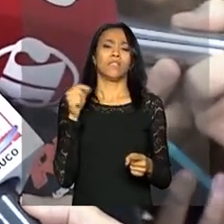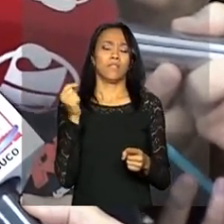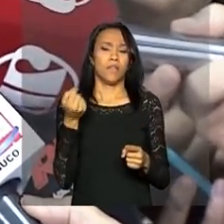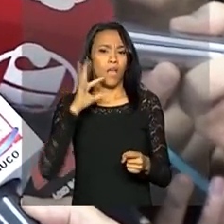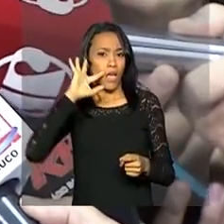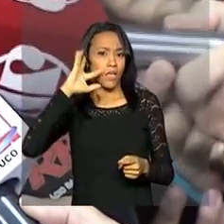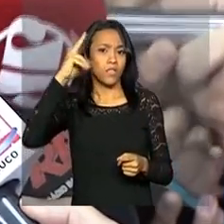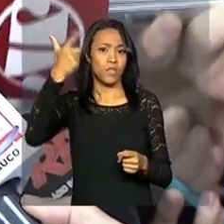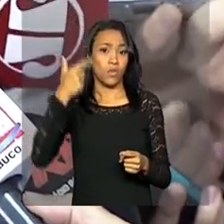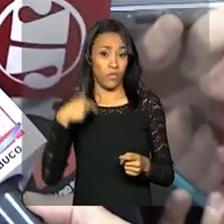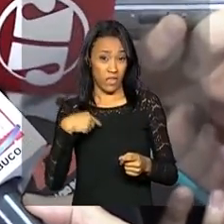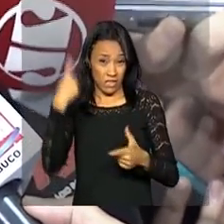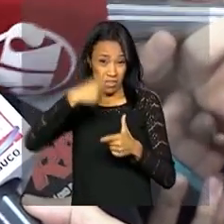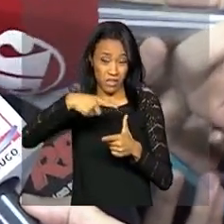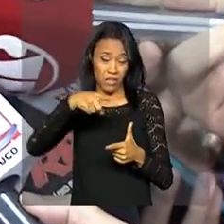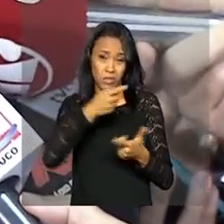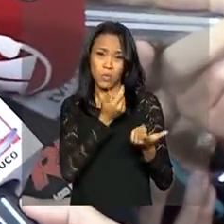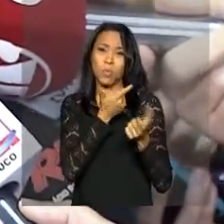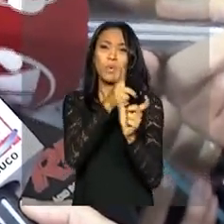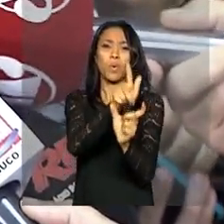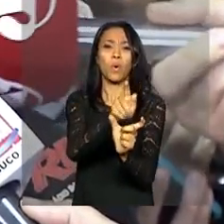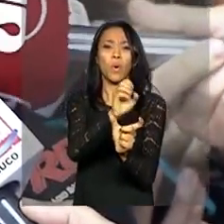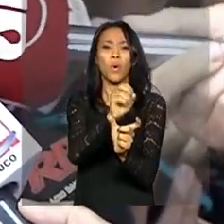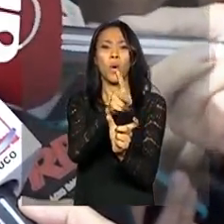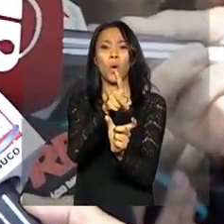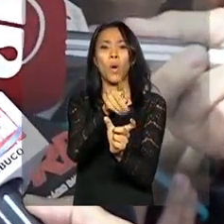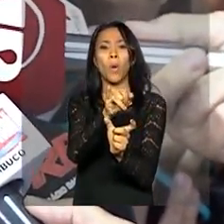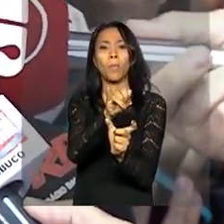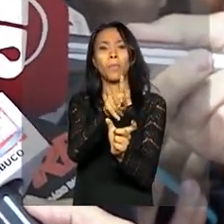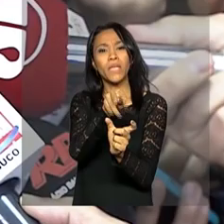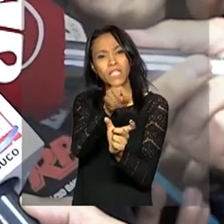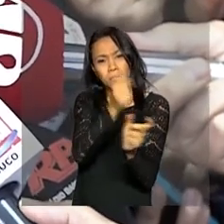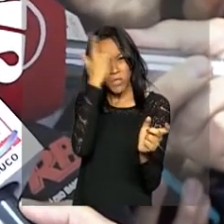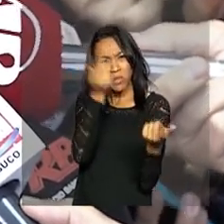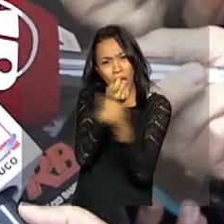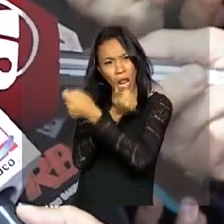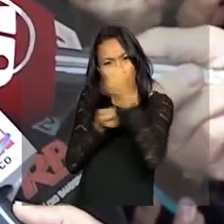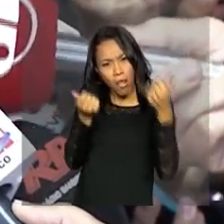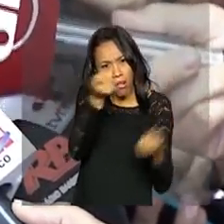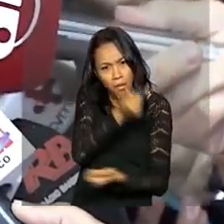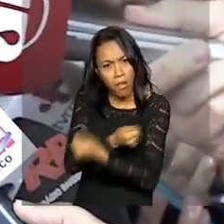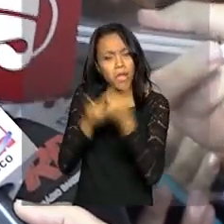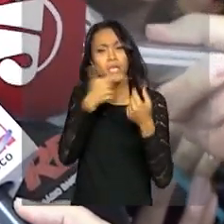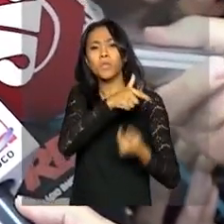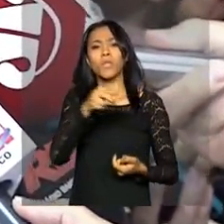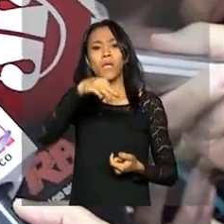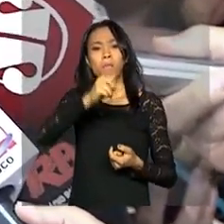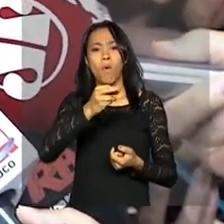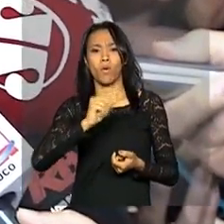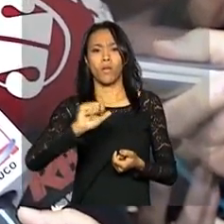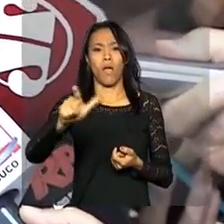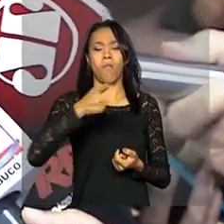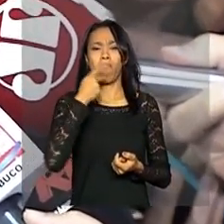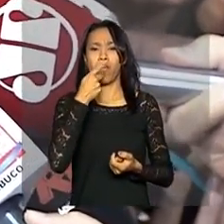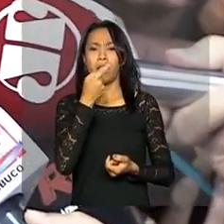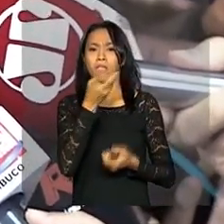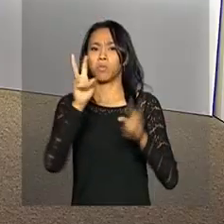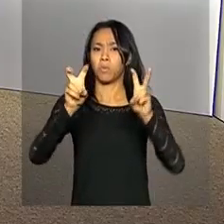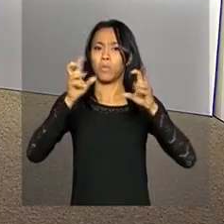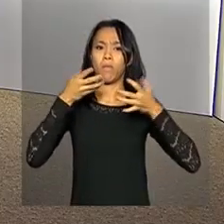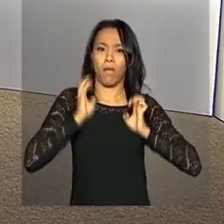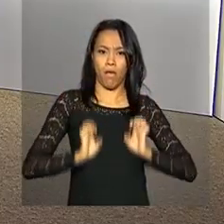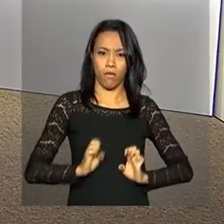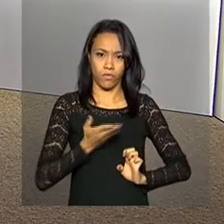dos golpistas que foram capitaneadas por aqueles que não têm autoridade moral para falar em ética.